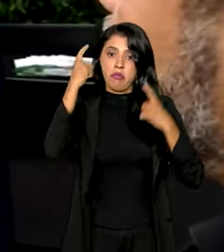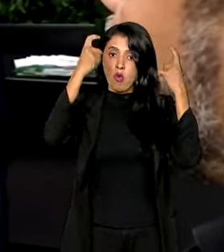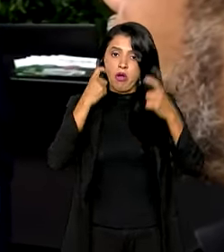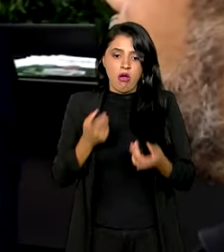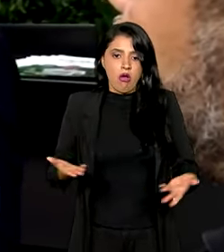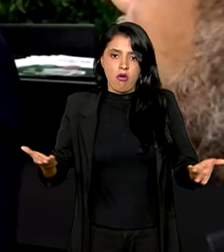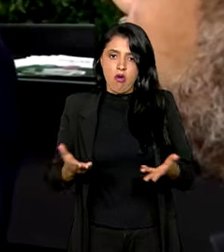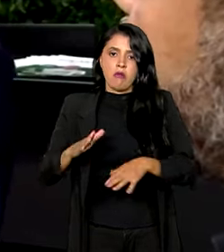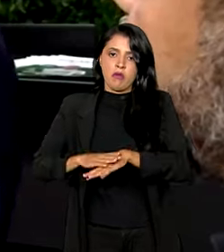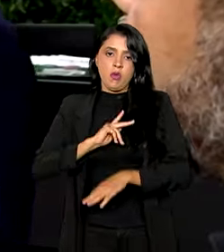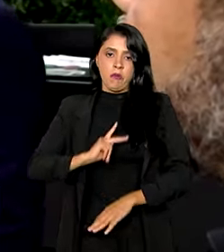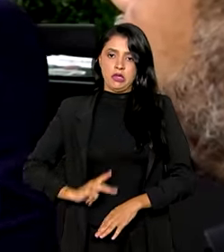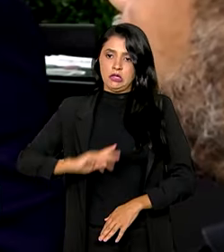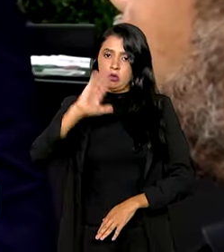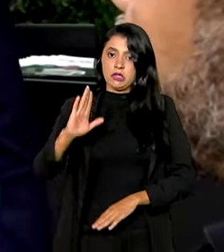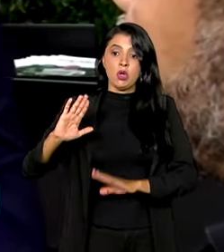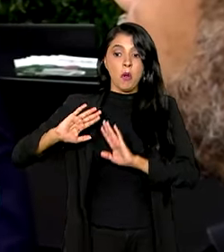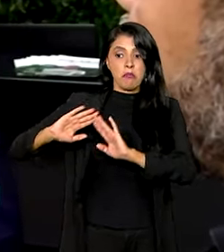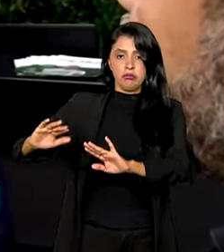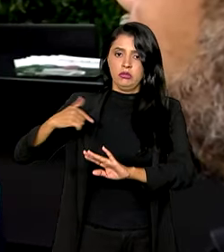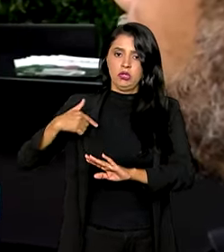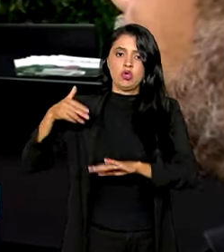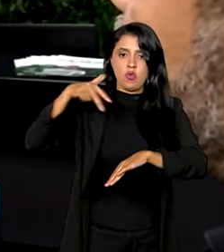preocupação do presidente da República, que me pediu para que estivesse hoje aqui. Então, vamos lá.